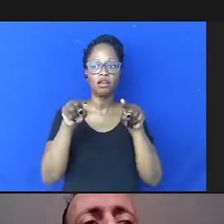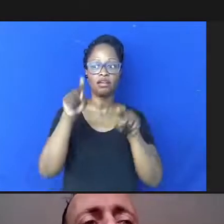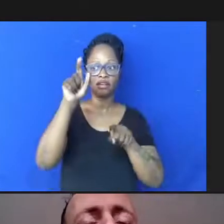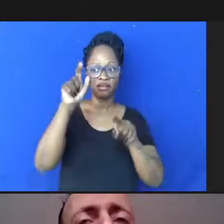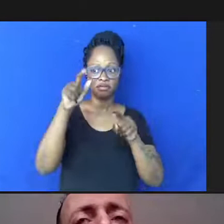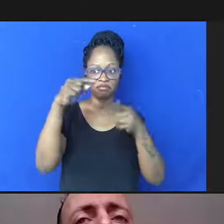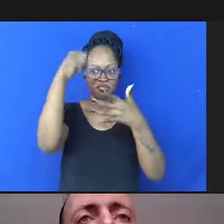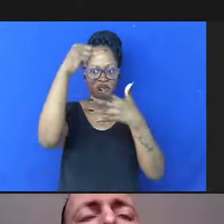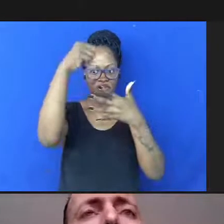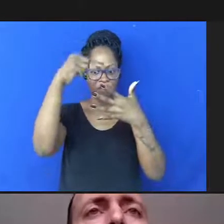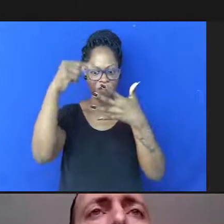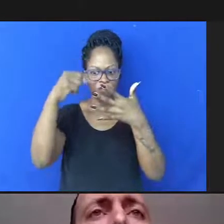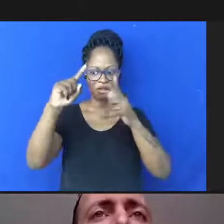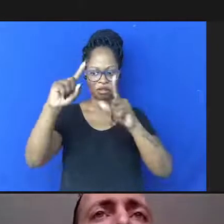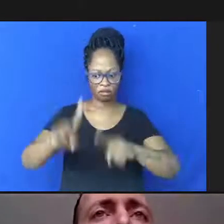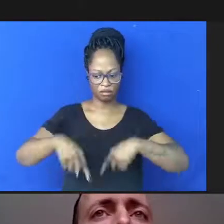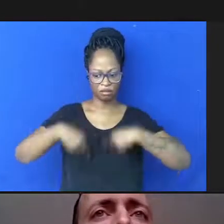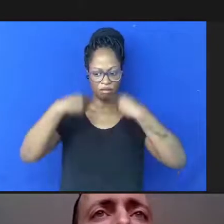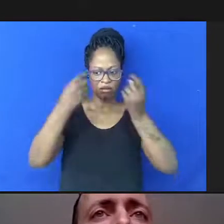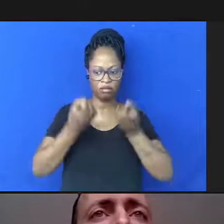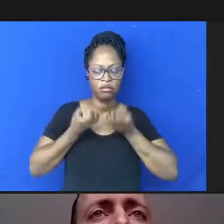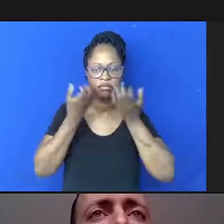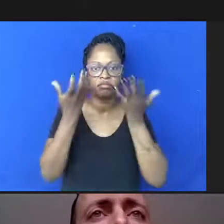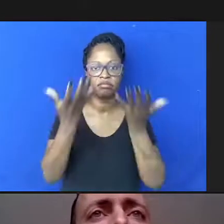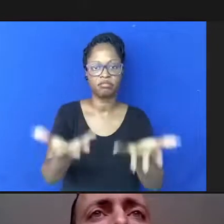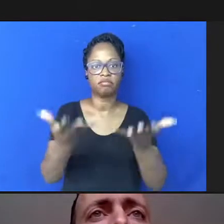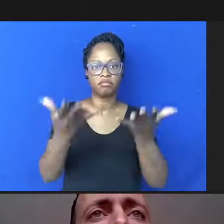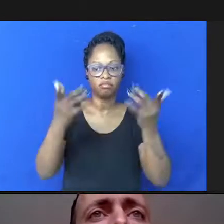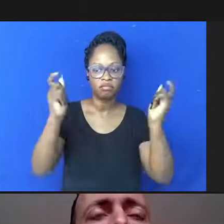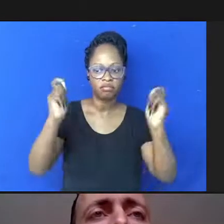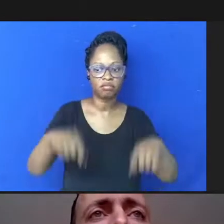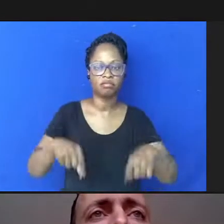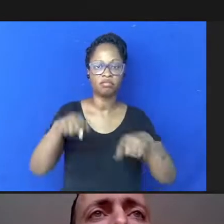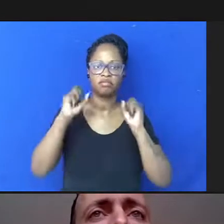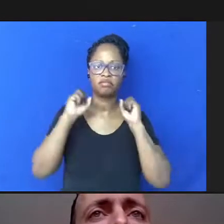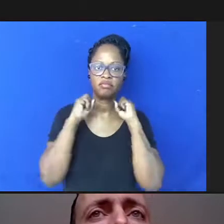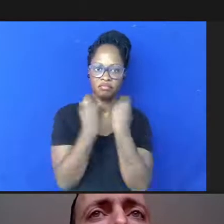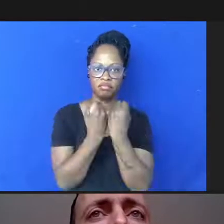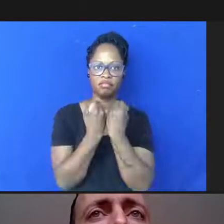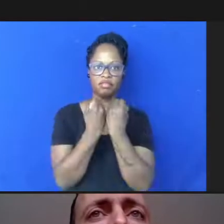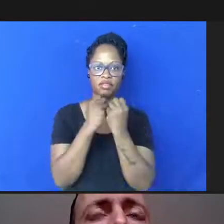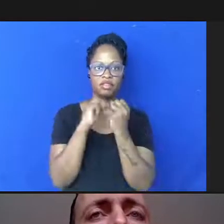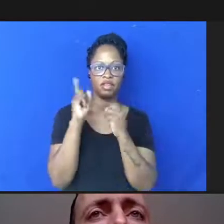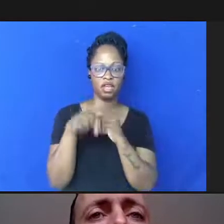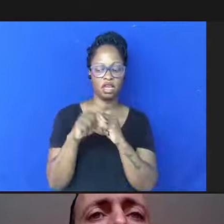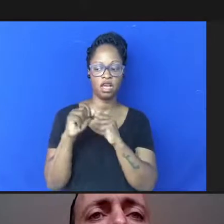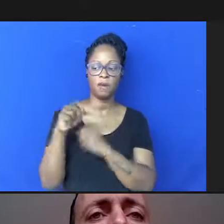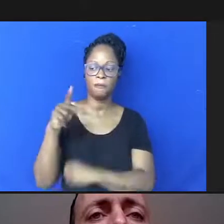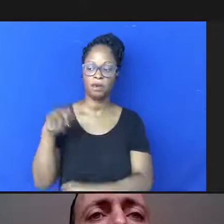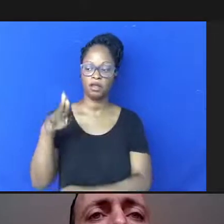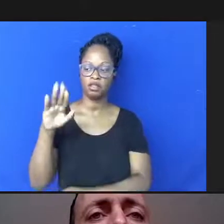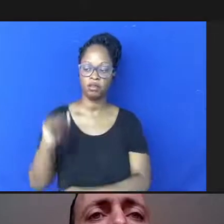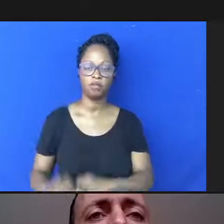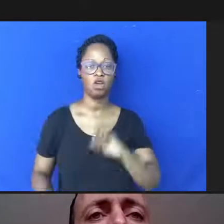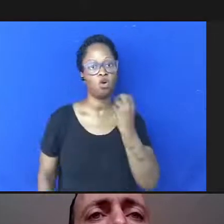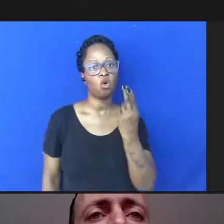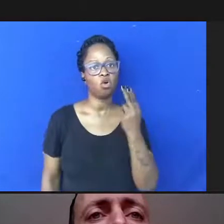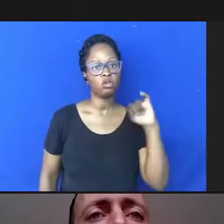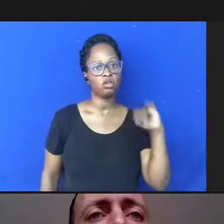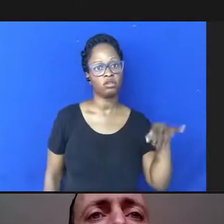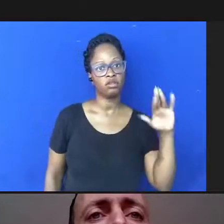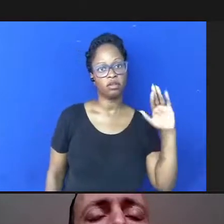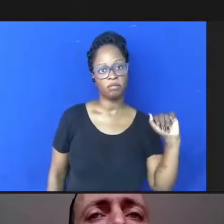esse desafio colocado pelo seminário de pandemia ou sindemia realmente